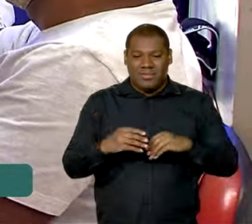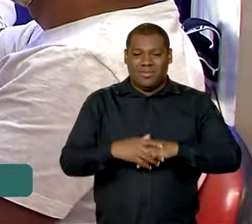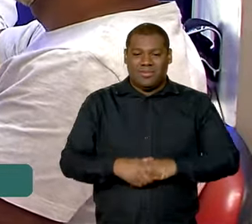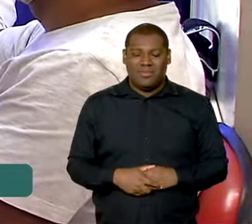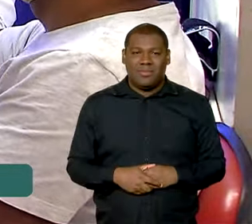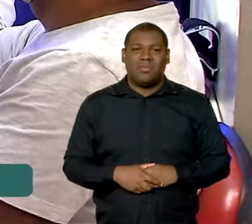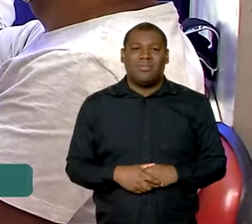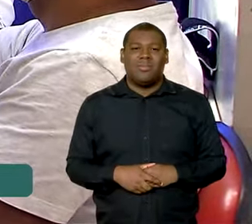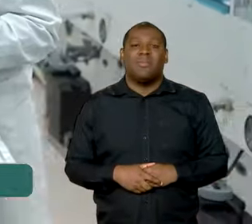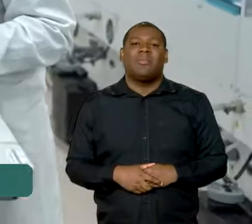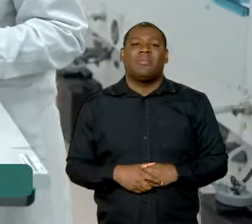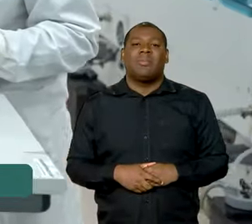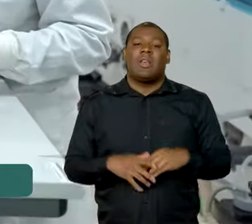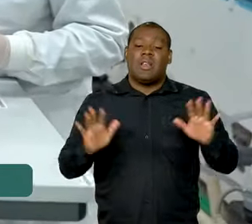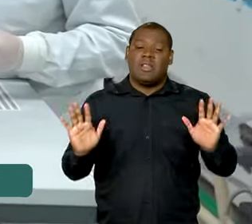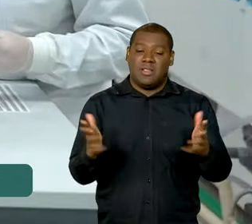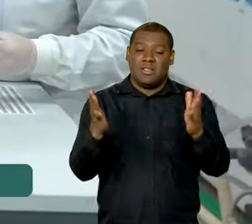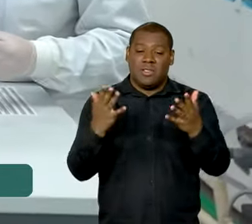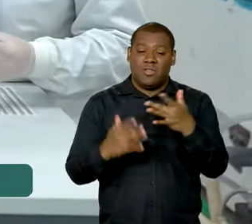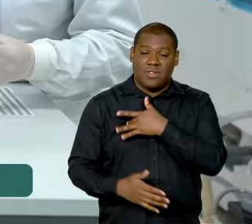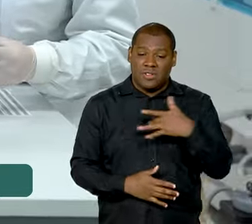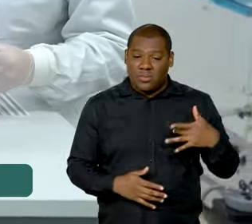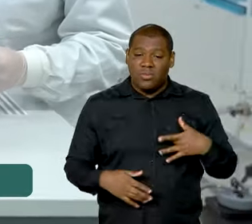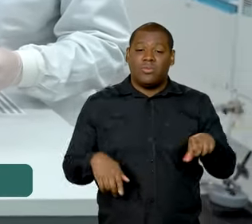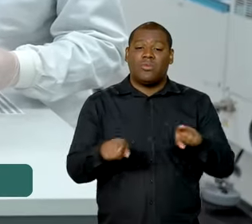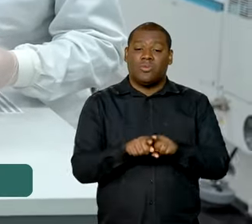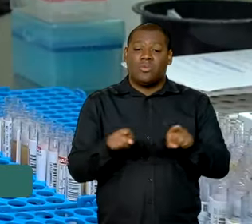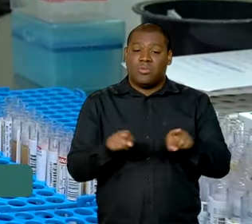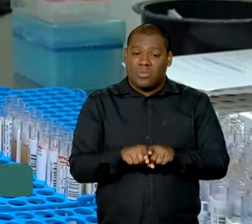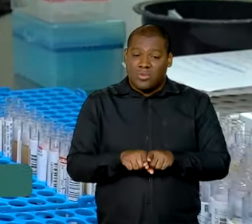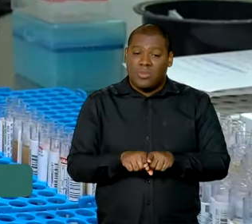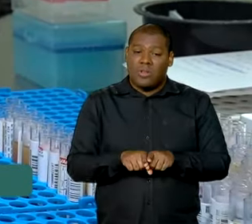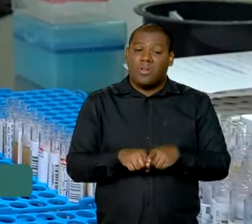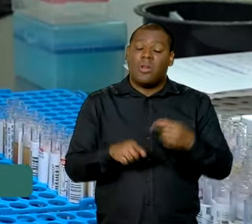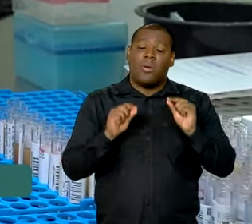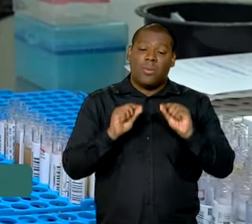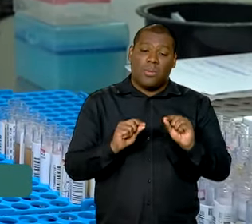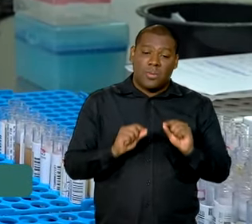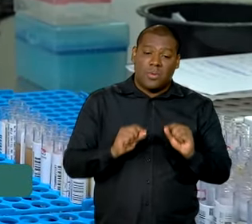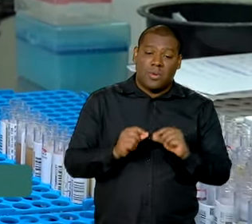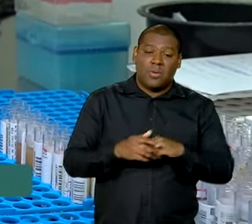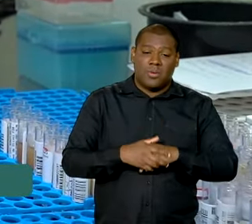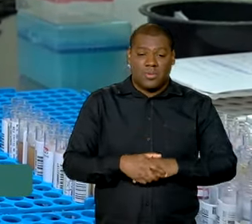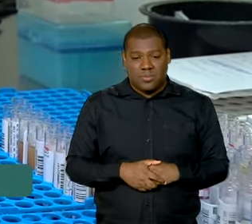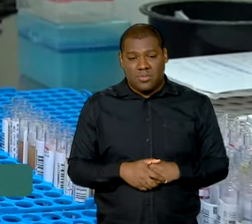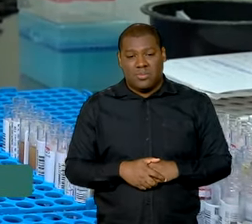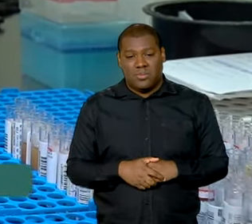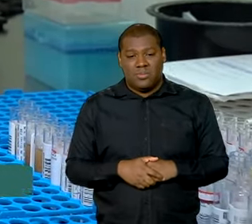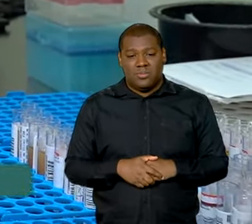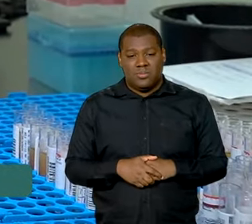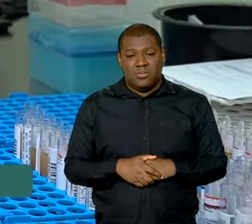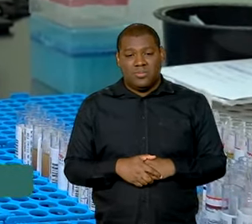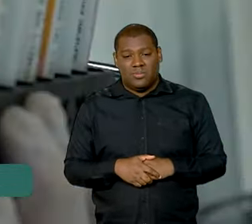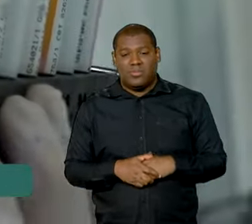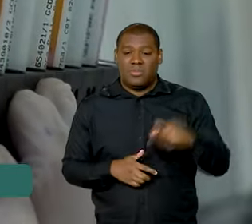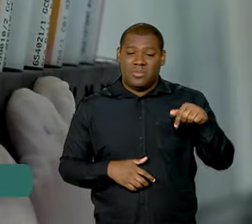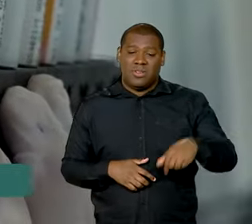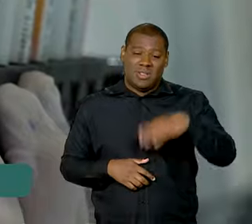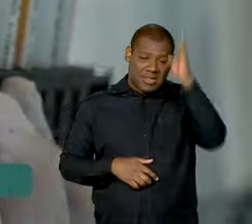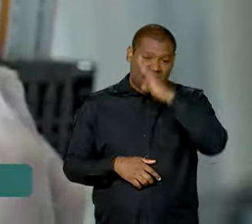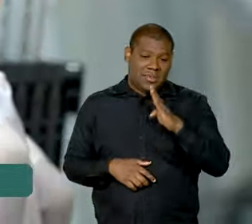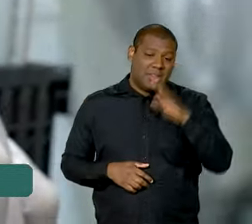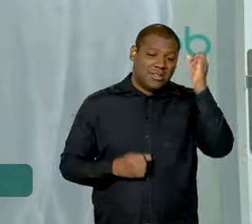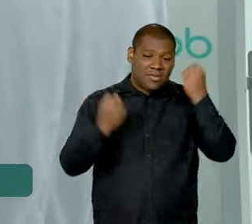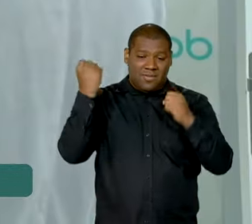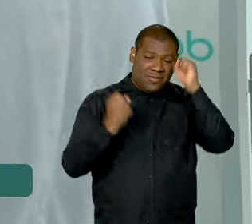a promoção da saúde, também tem a questão do custo. Os custos produtivos do Brasil são mais baixos, o que gera